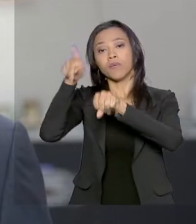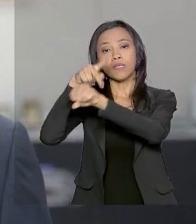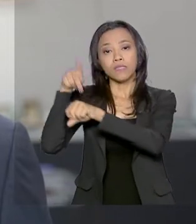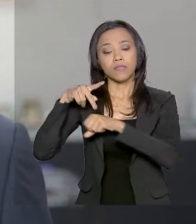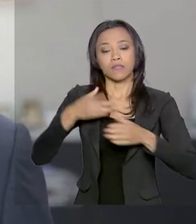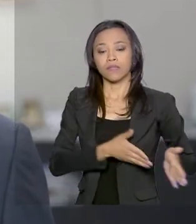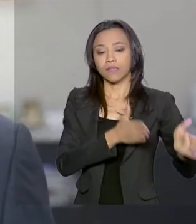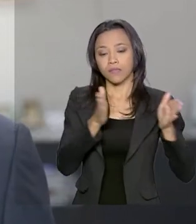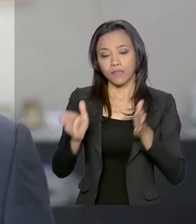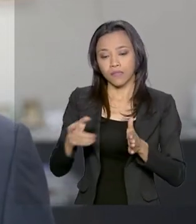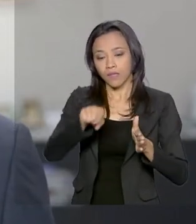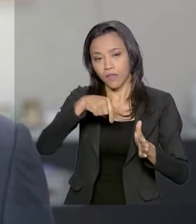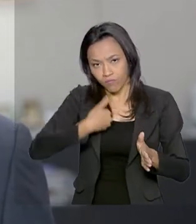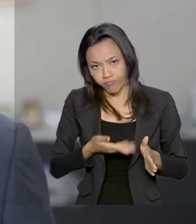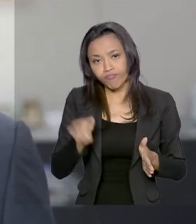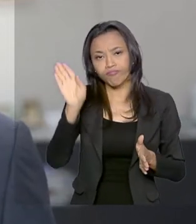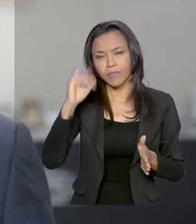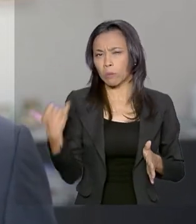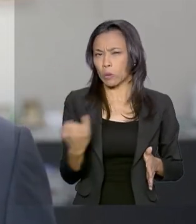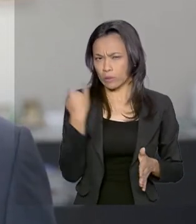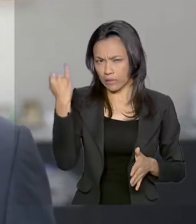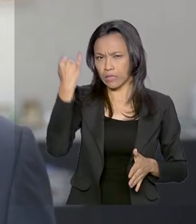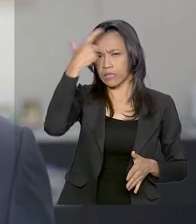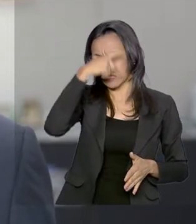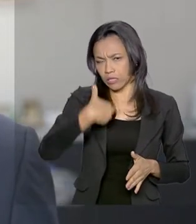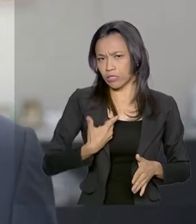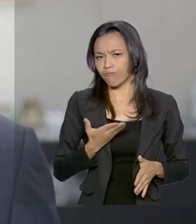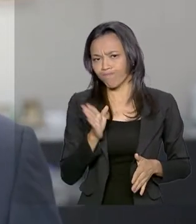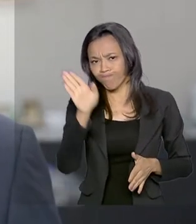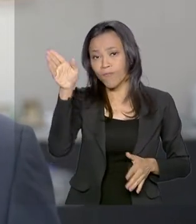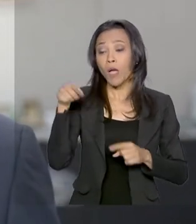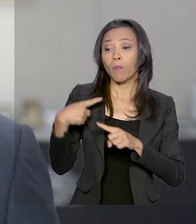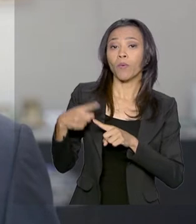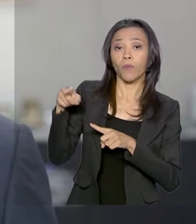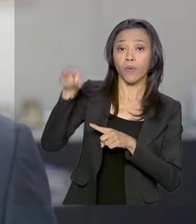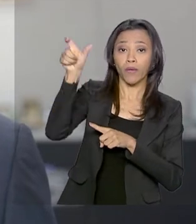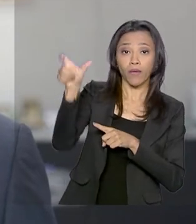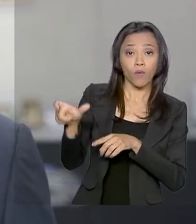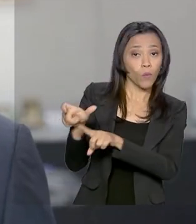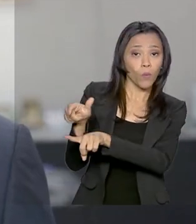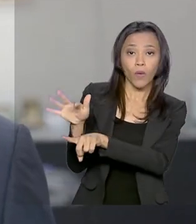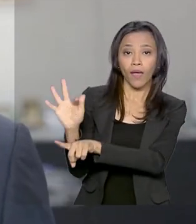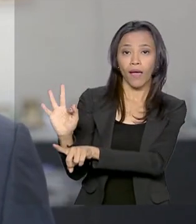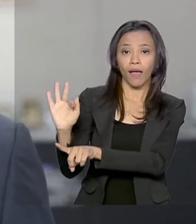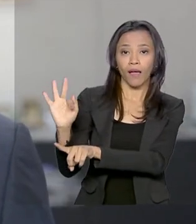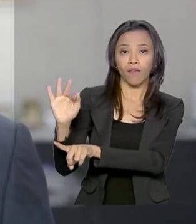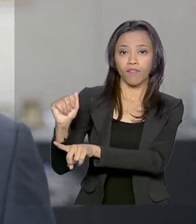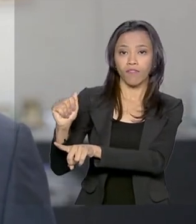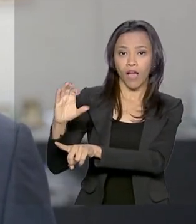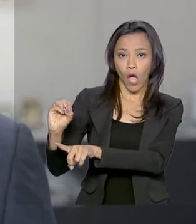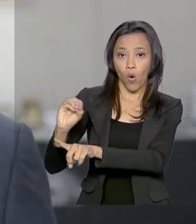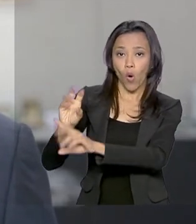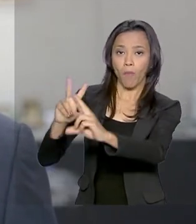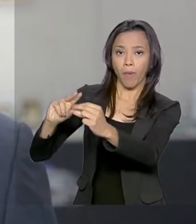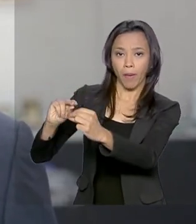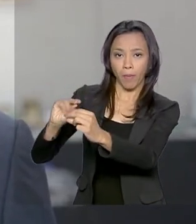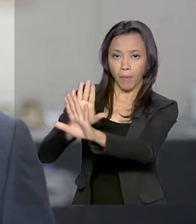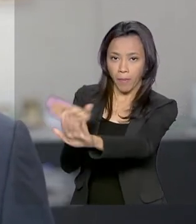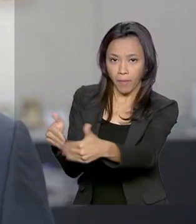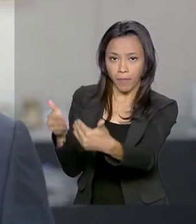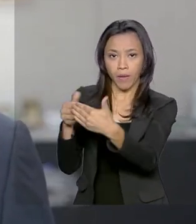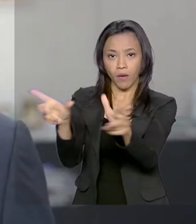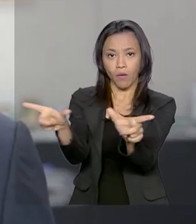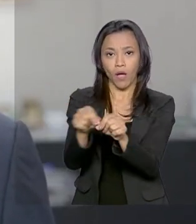muito importante porque a FAO dialoga diretamente com a Organização Mundial da Saúde